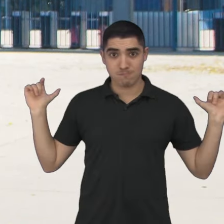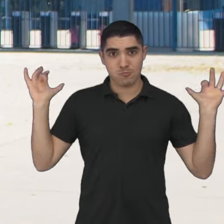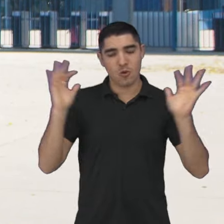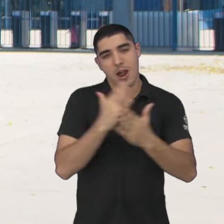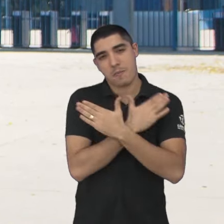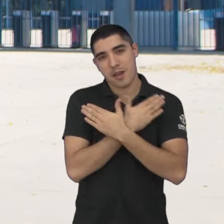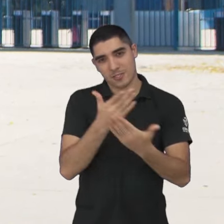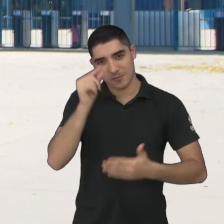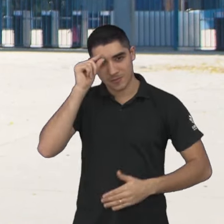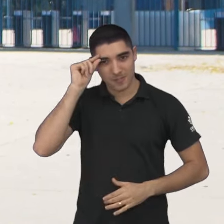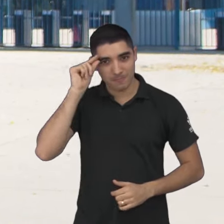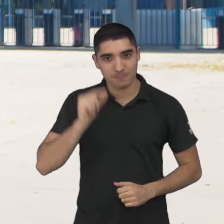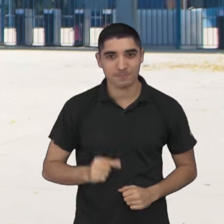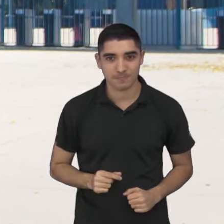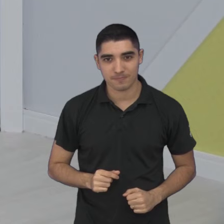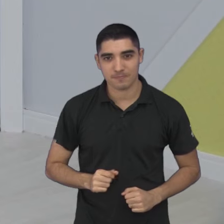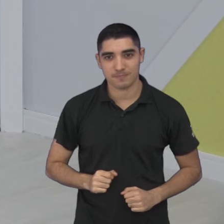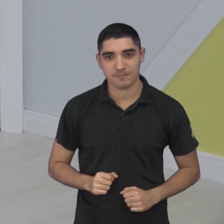forte abraço, Vera!